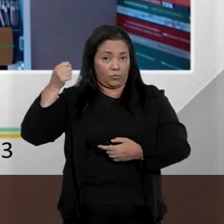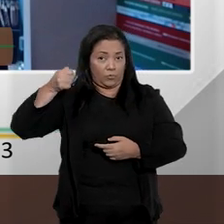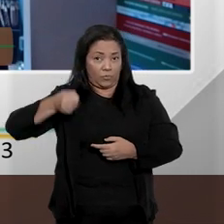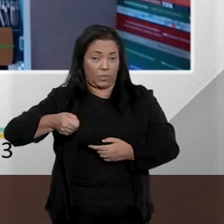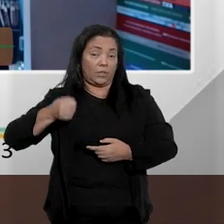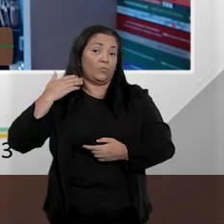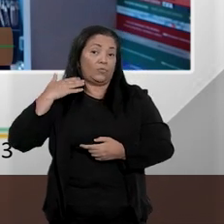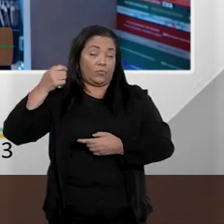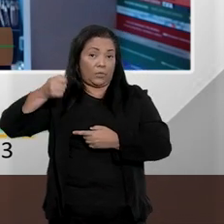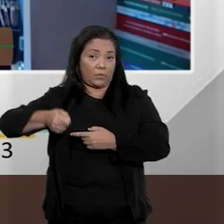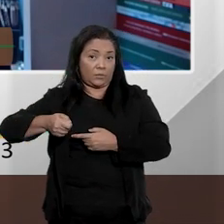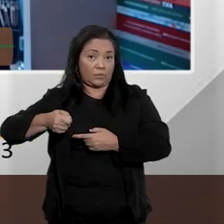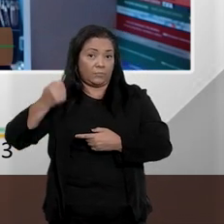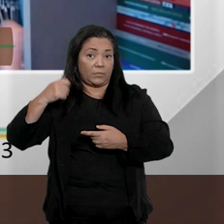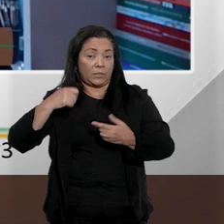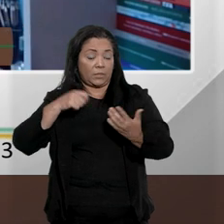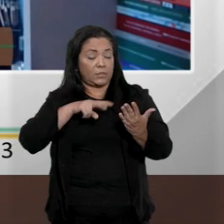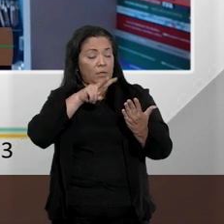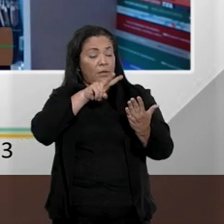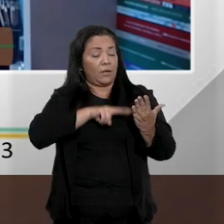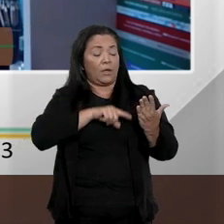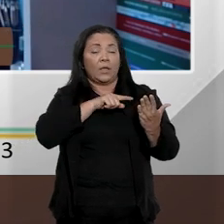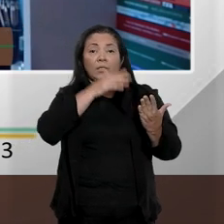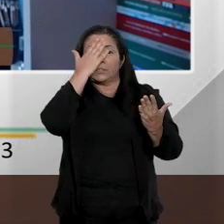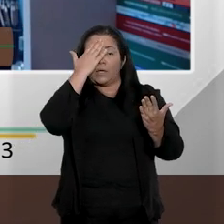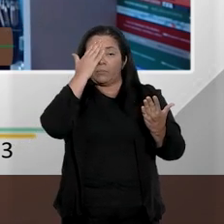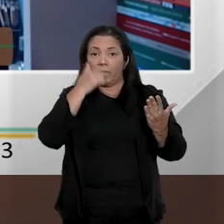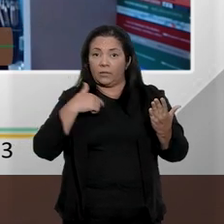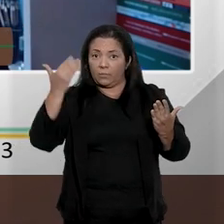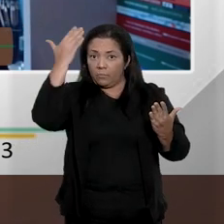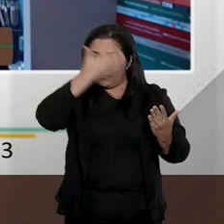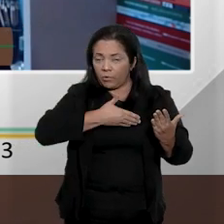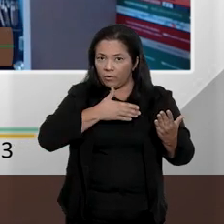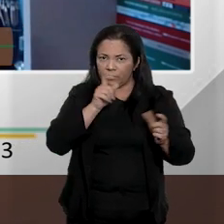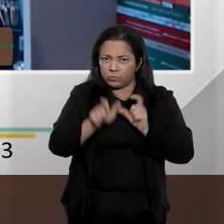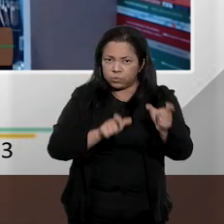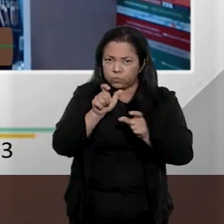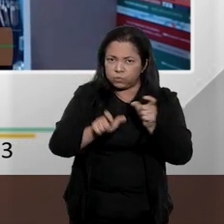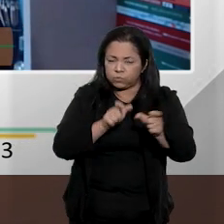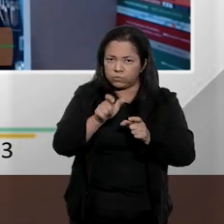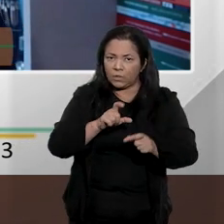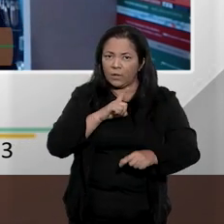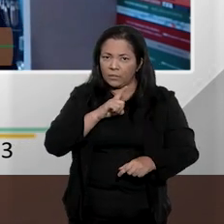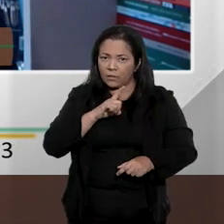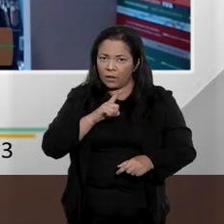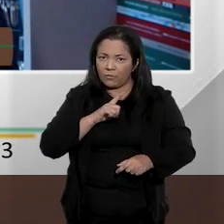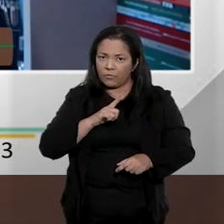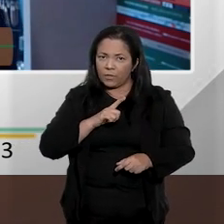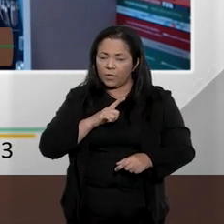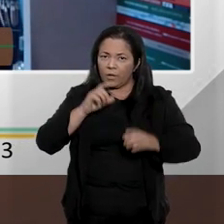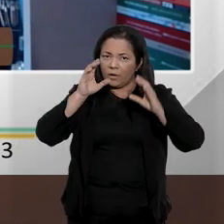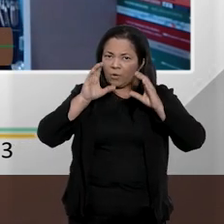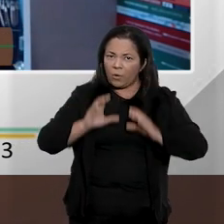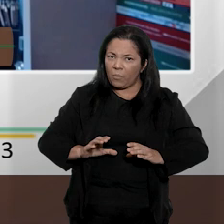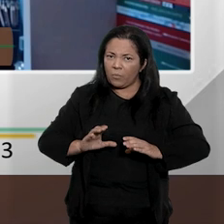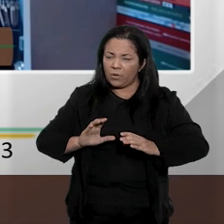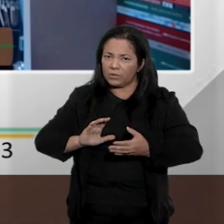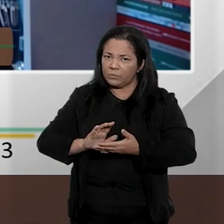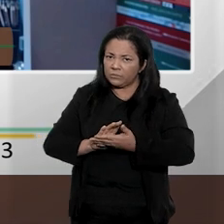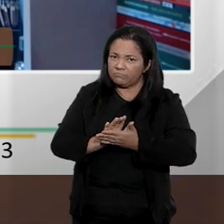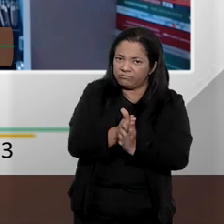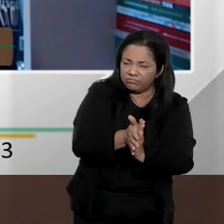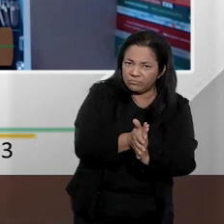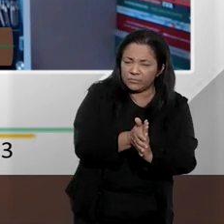recair sobre aquela ofensa, sobre a conduta, sobre a atitude discriminatória, pensando